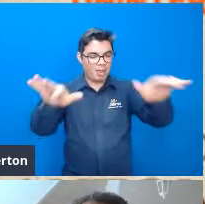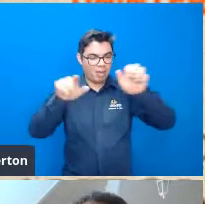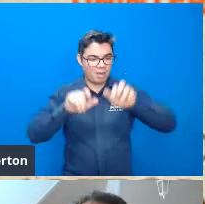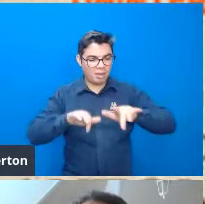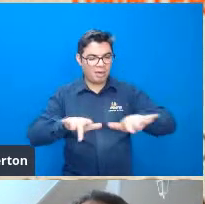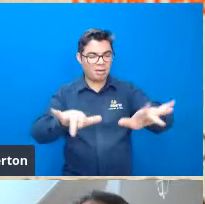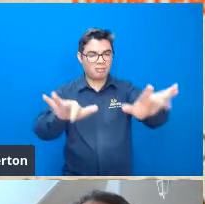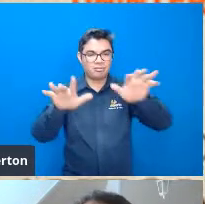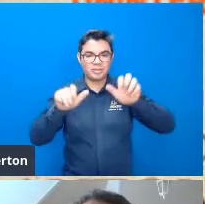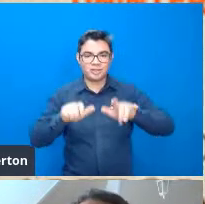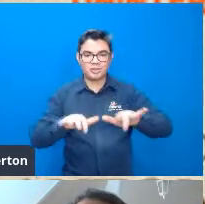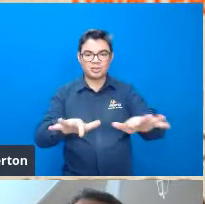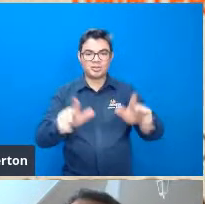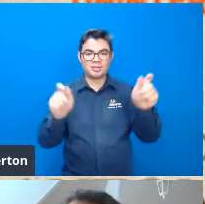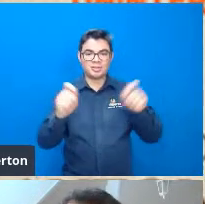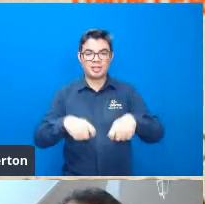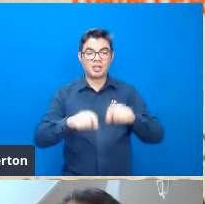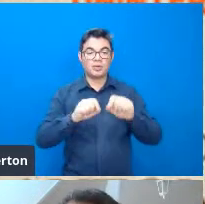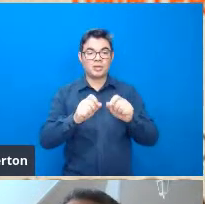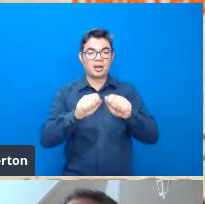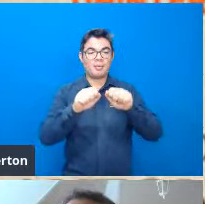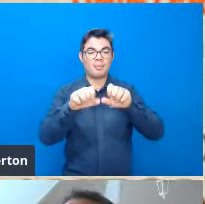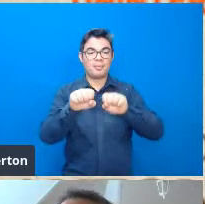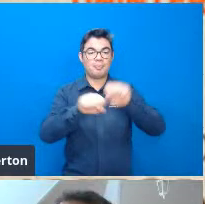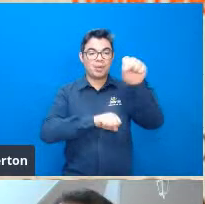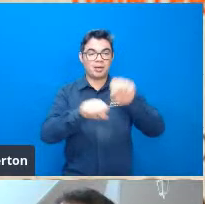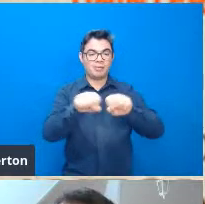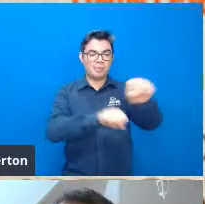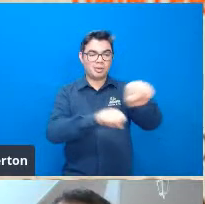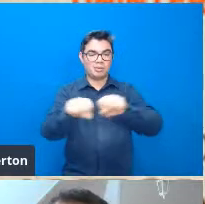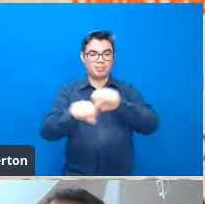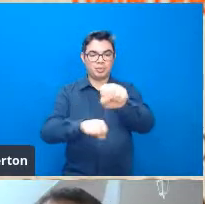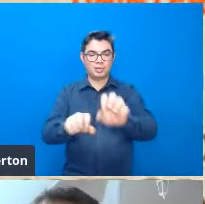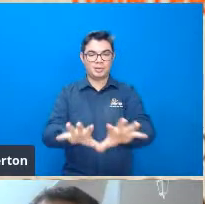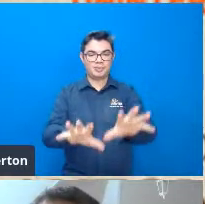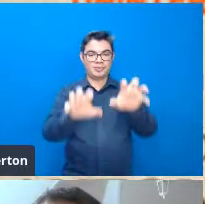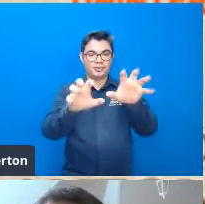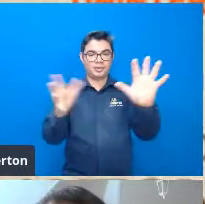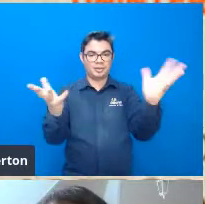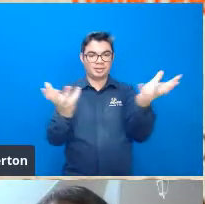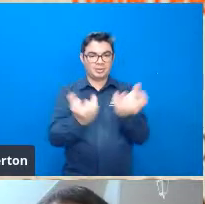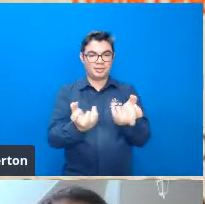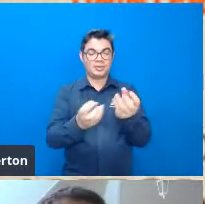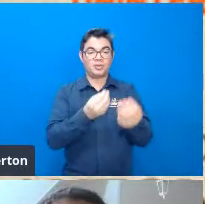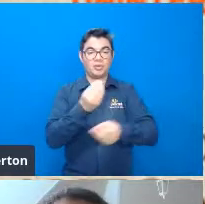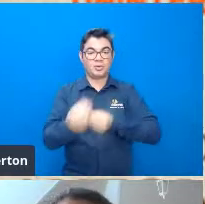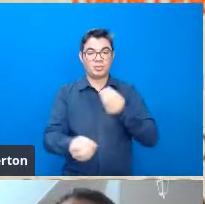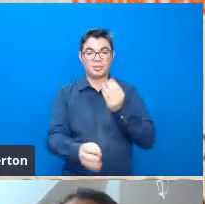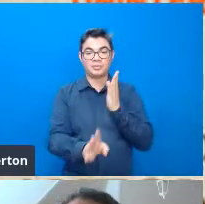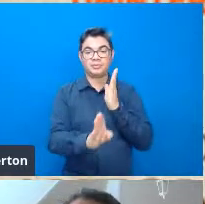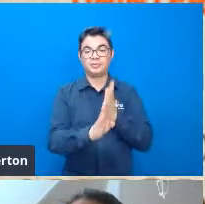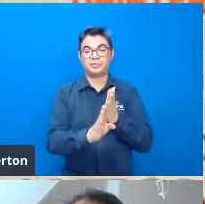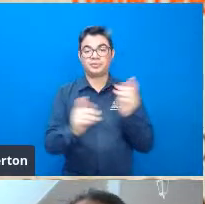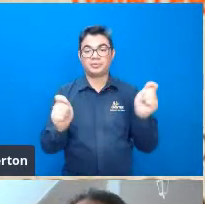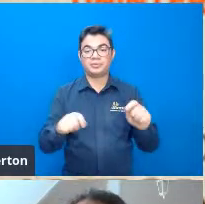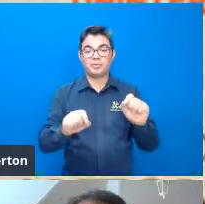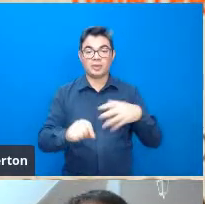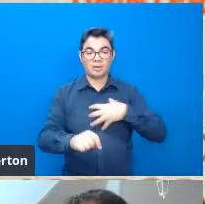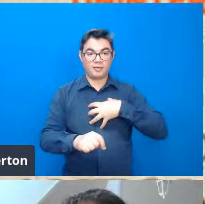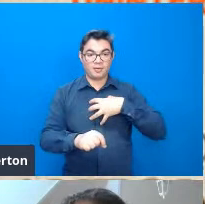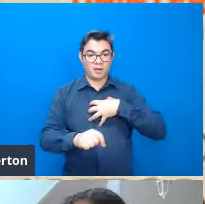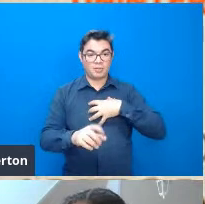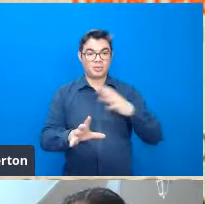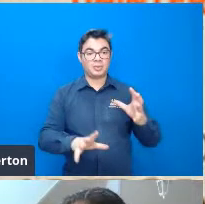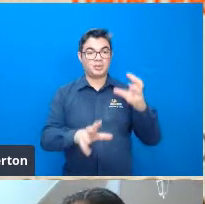que está erodindo muito que está dissecando muito relevo então ele encontrava na forma de